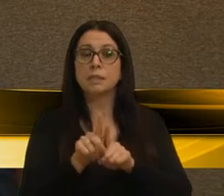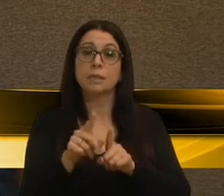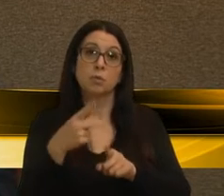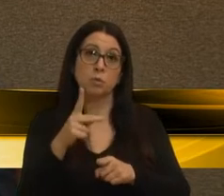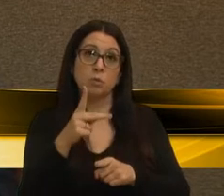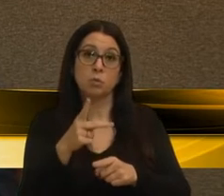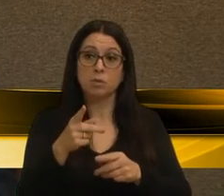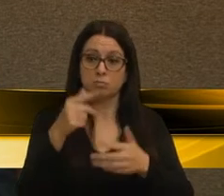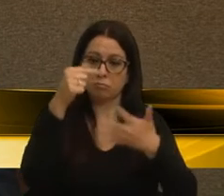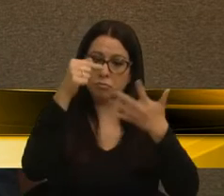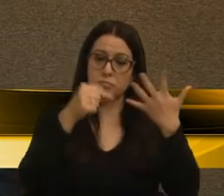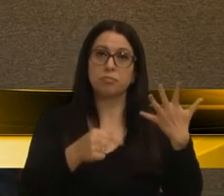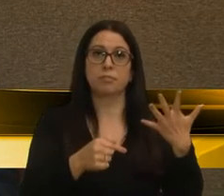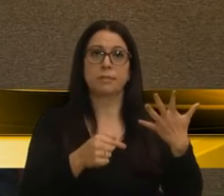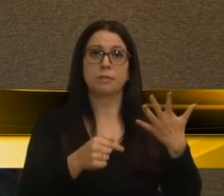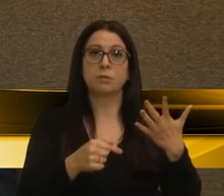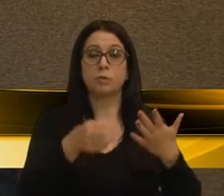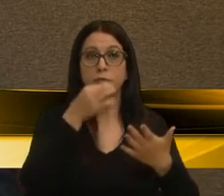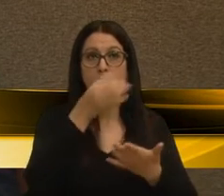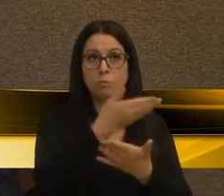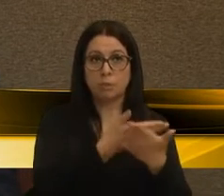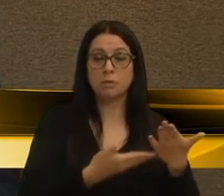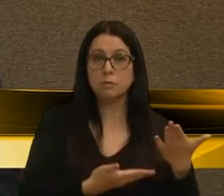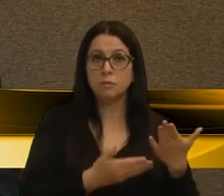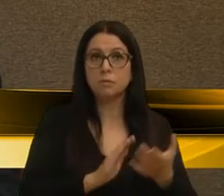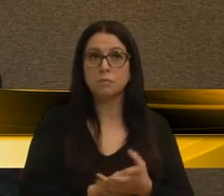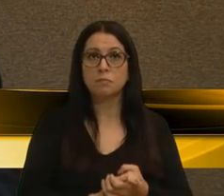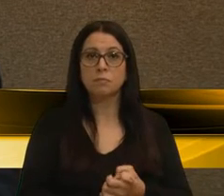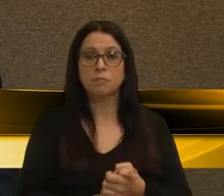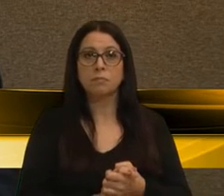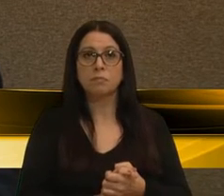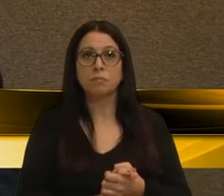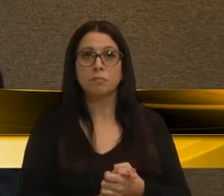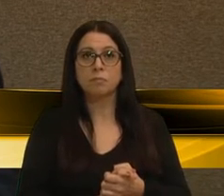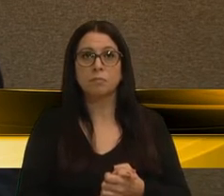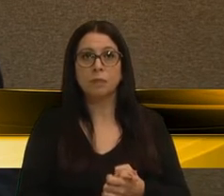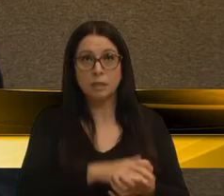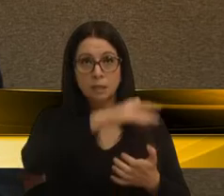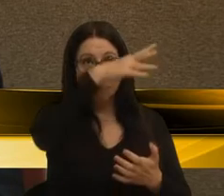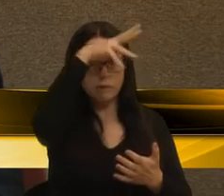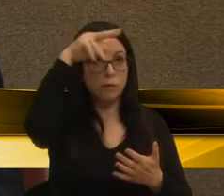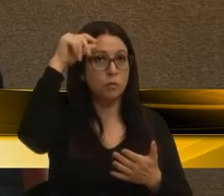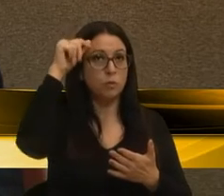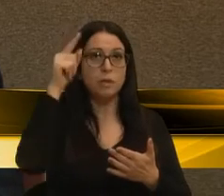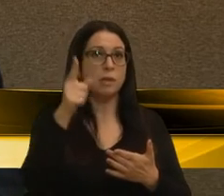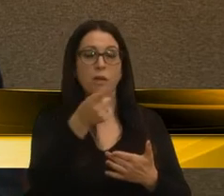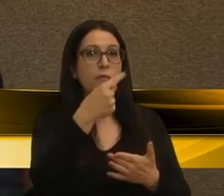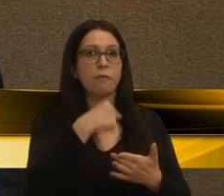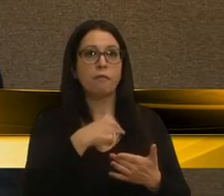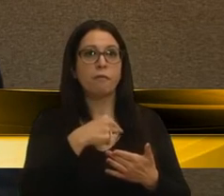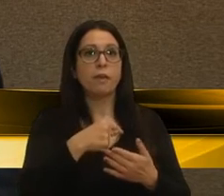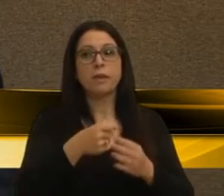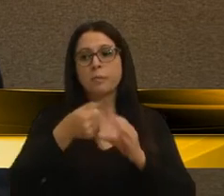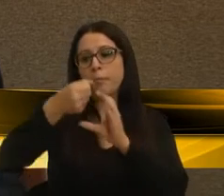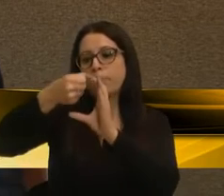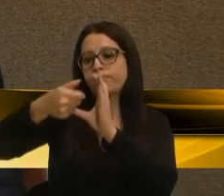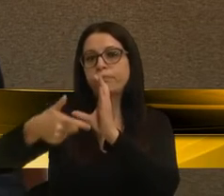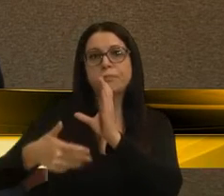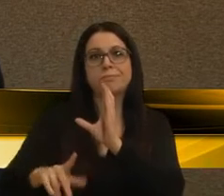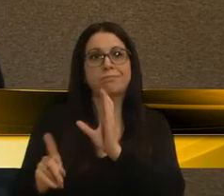colocações, quando vêm os pareceres do Poder Executivo, ele não vem com uma fundamentação,